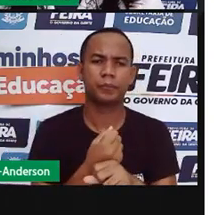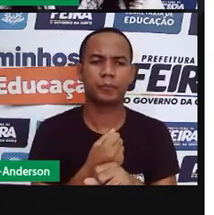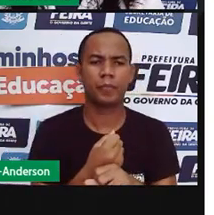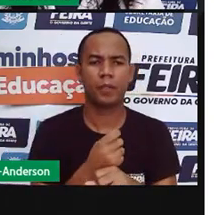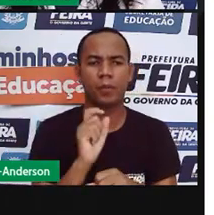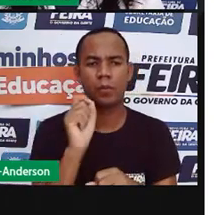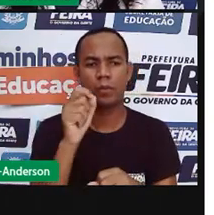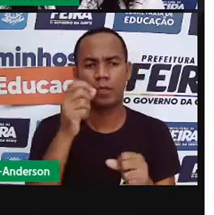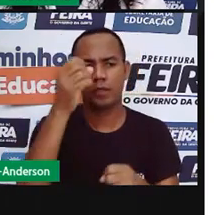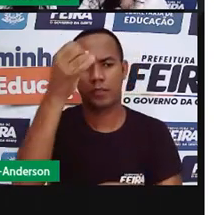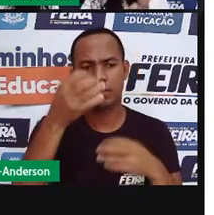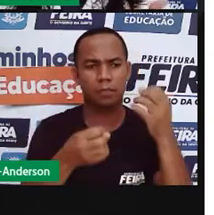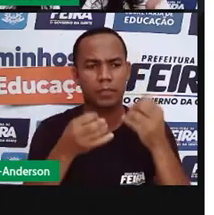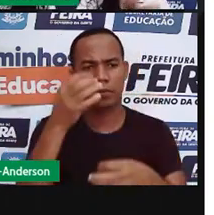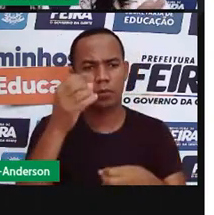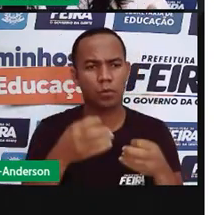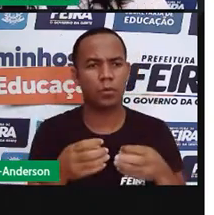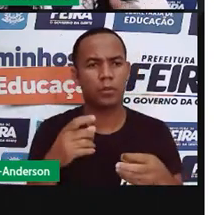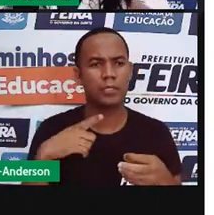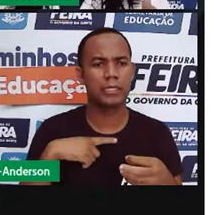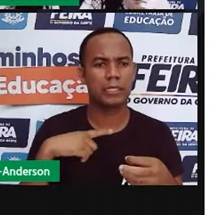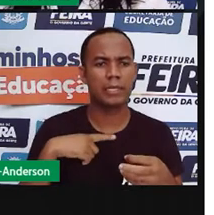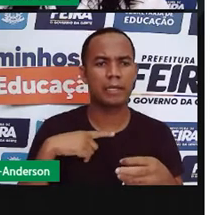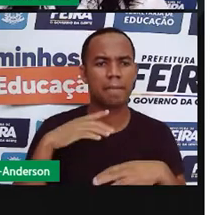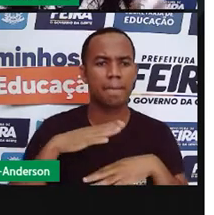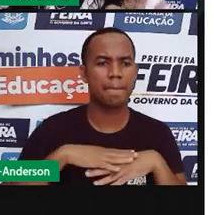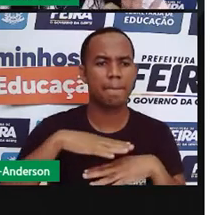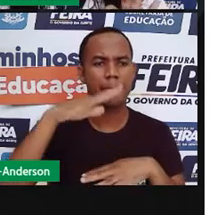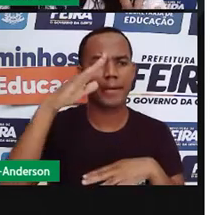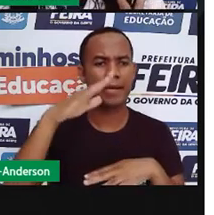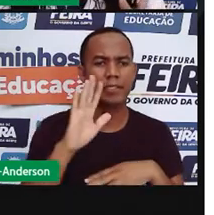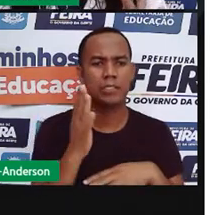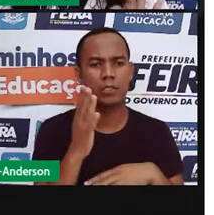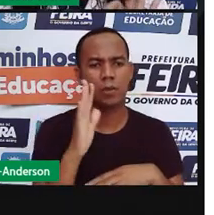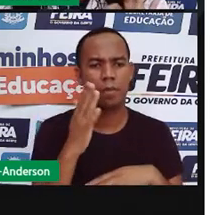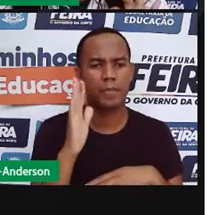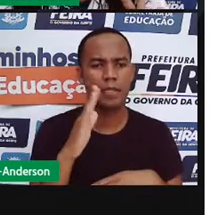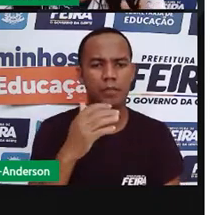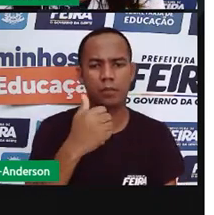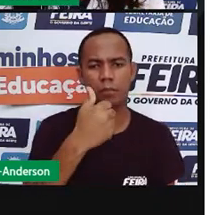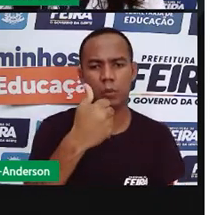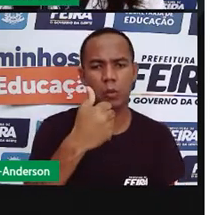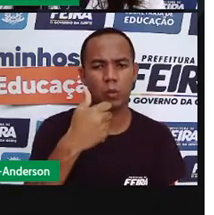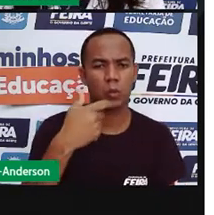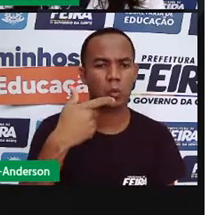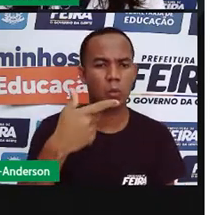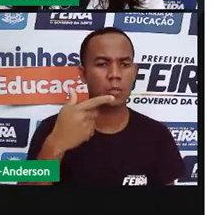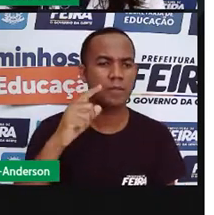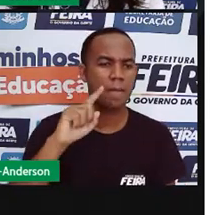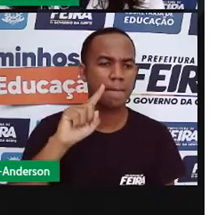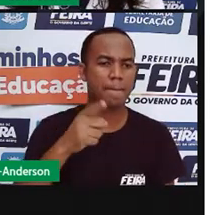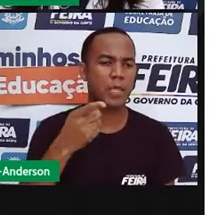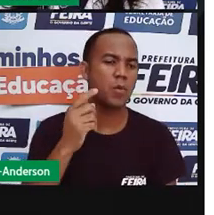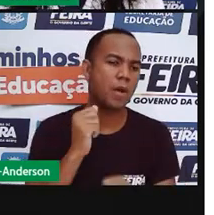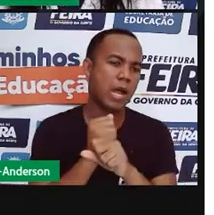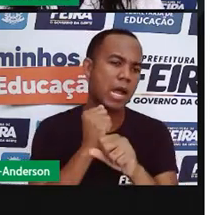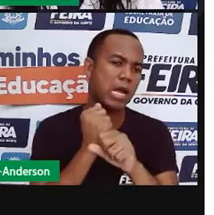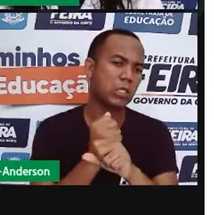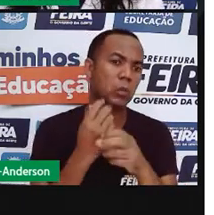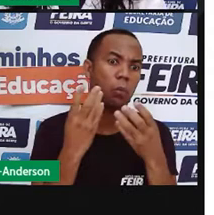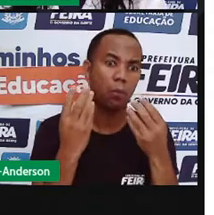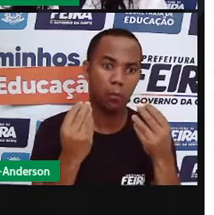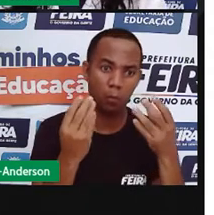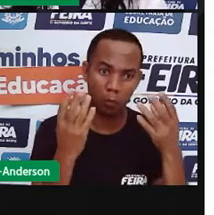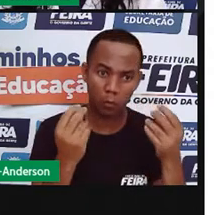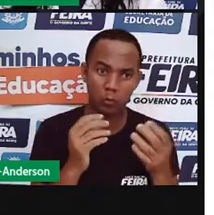falou que a agricultura tem mais ou menos 12 mil anos. Por